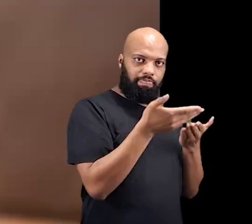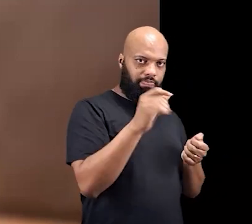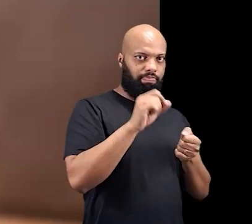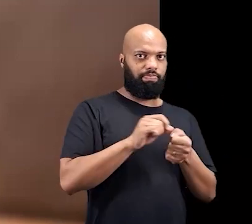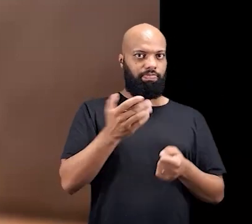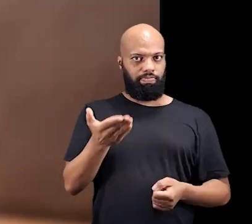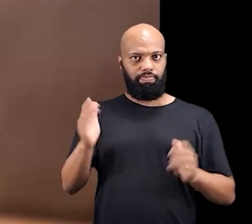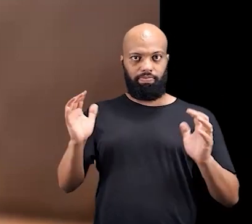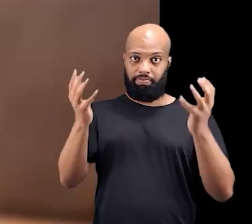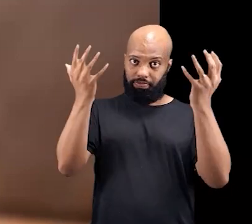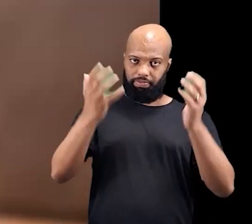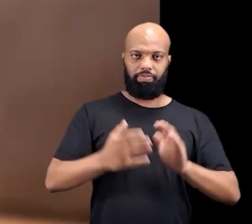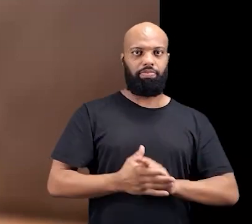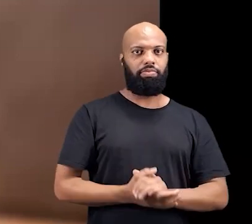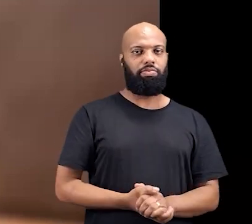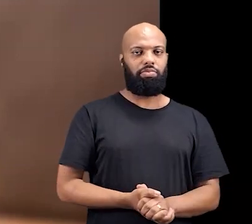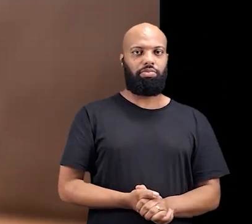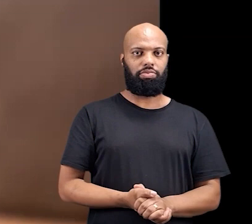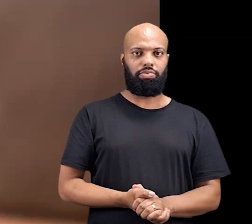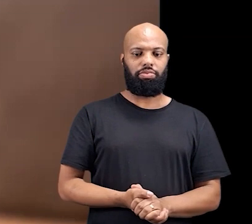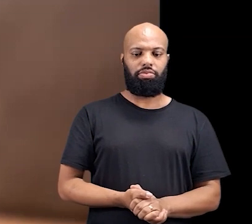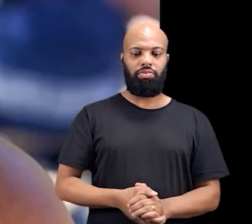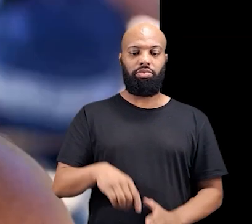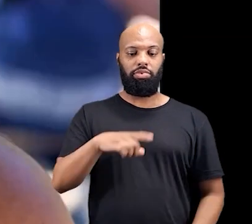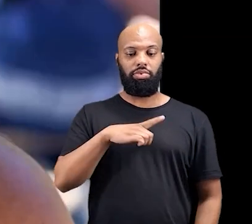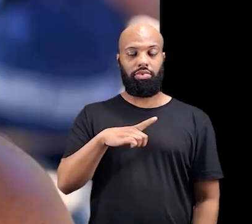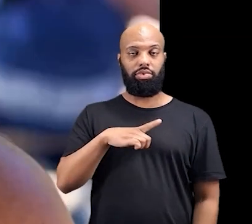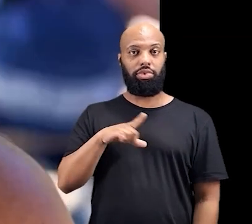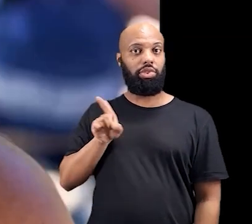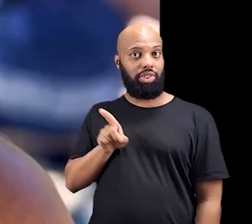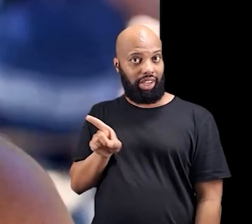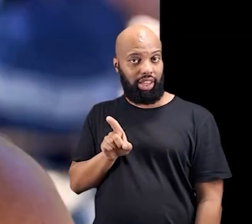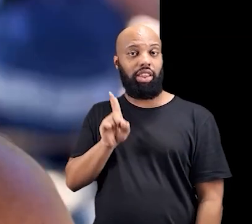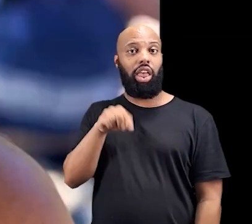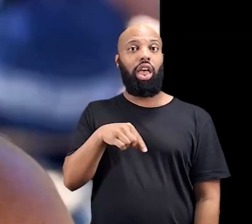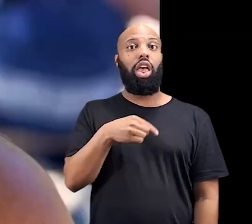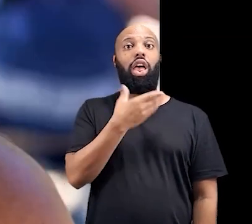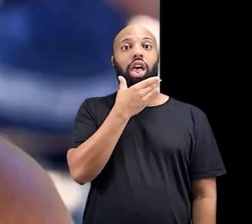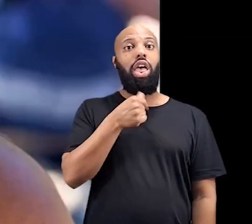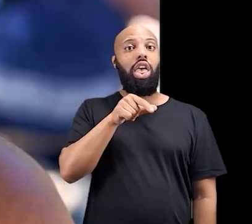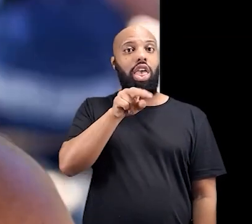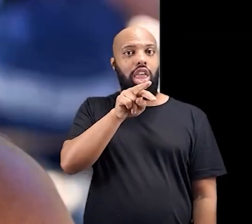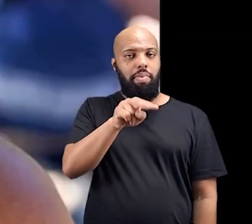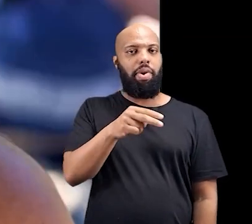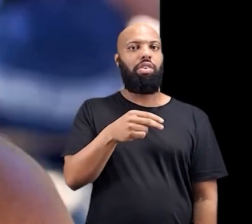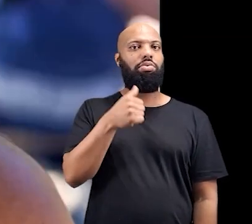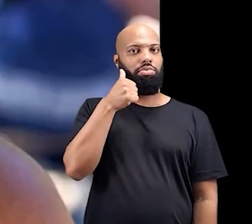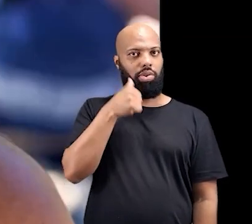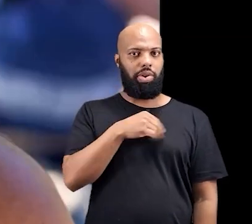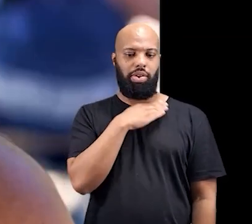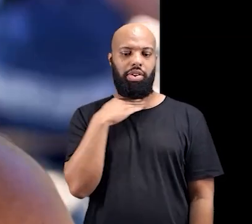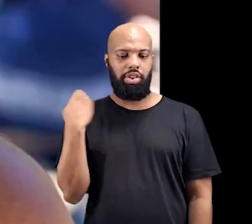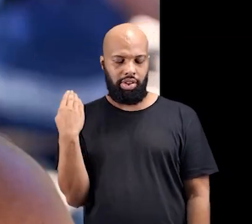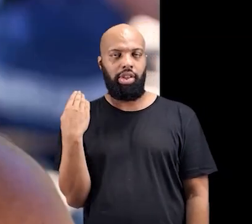convidados para que esse ritual pudesse acontecer. O irmão da Iamoni,